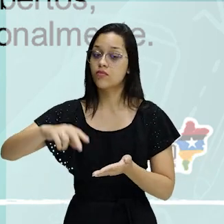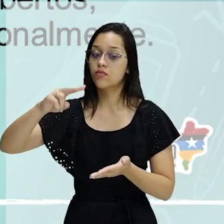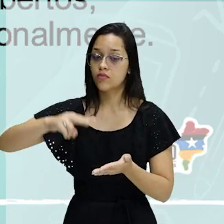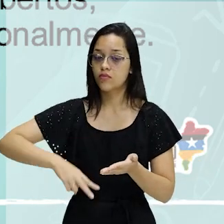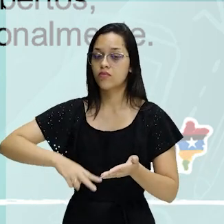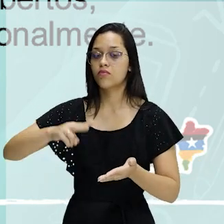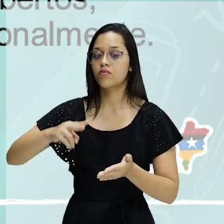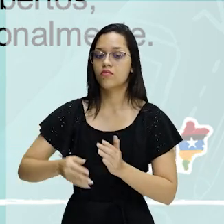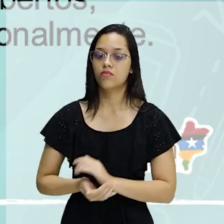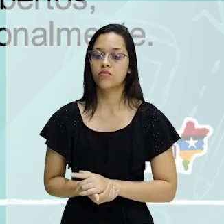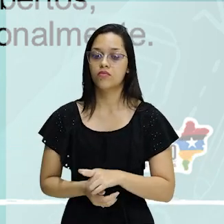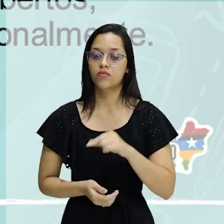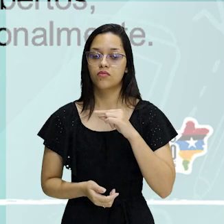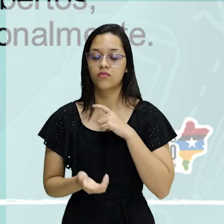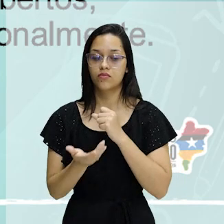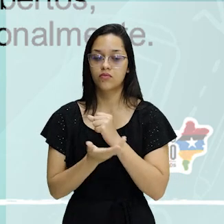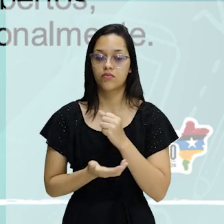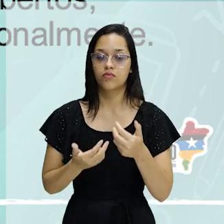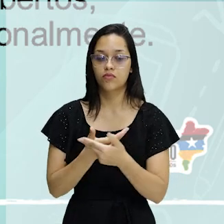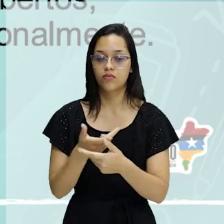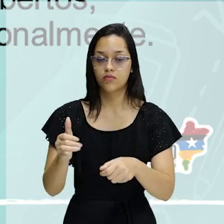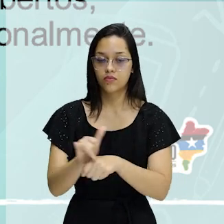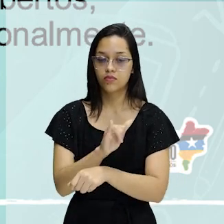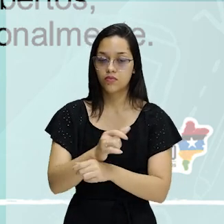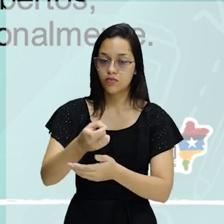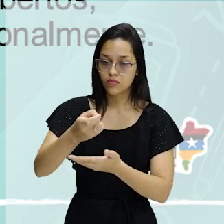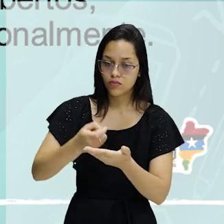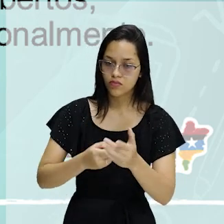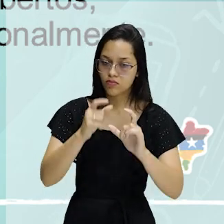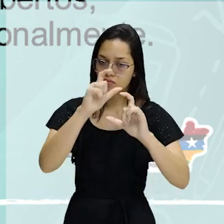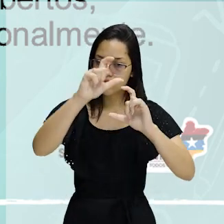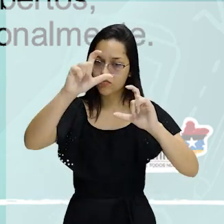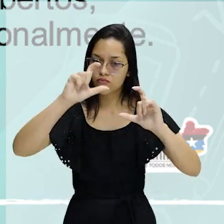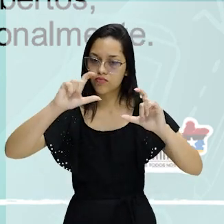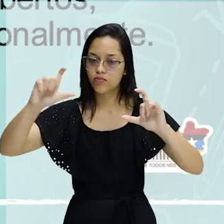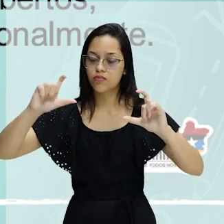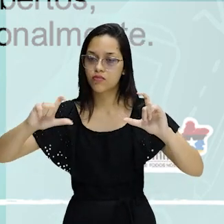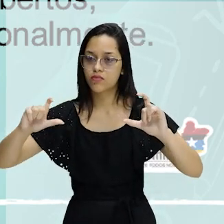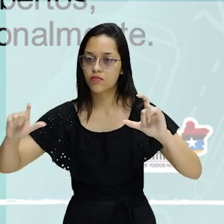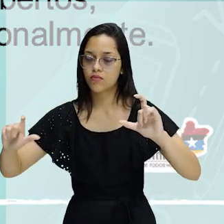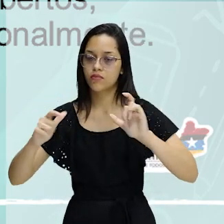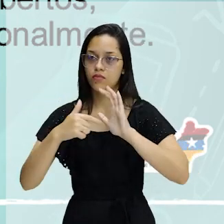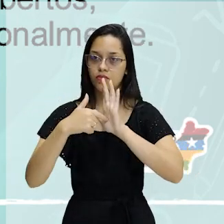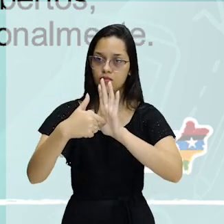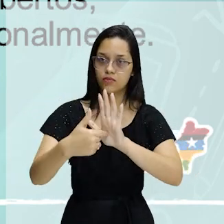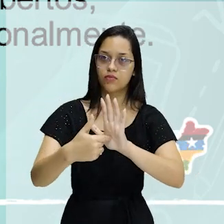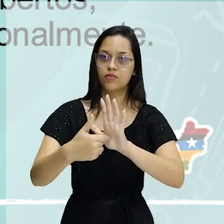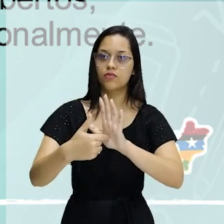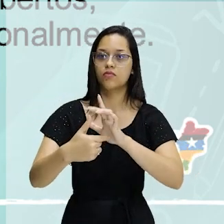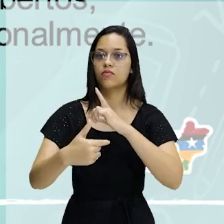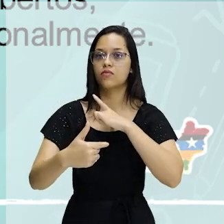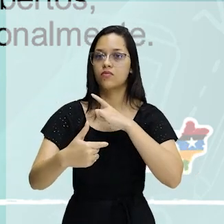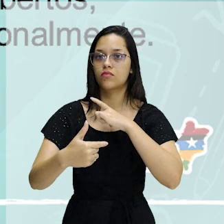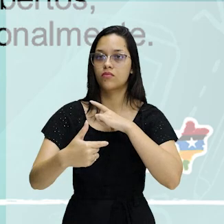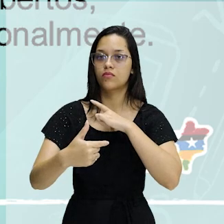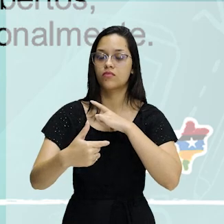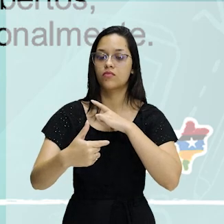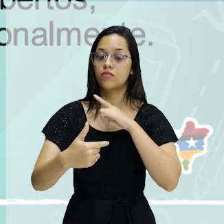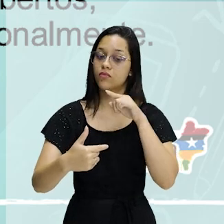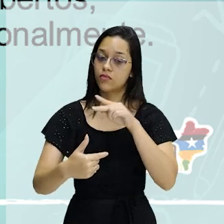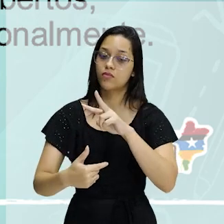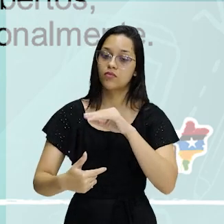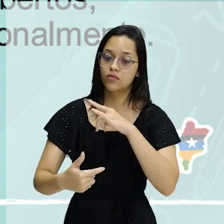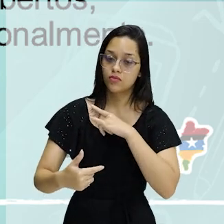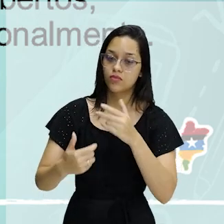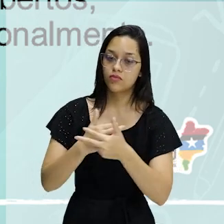fato. Definido como um conjunto de blocos, aquelas palavrinhas lá que aparecem, destacadas, onde